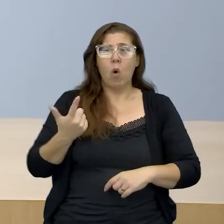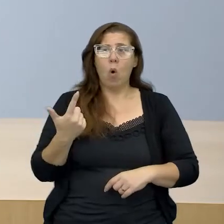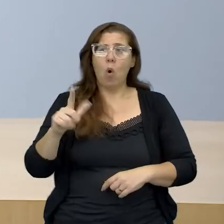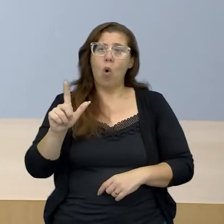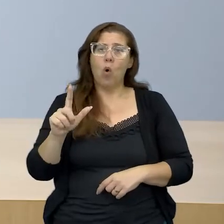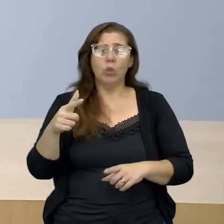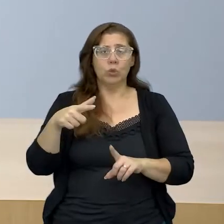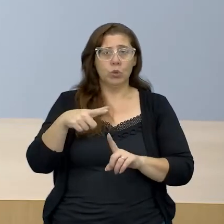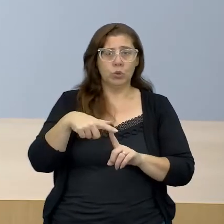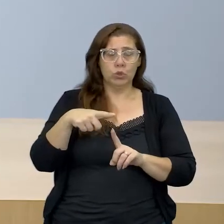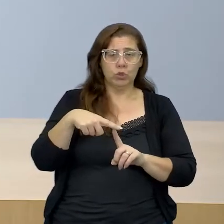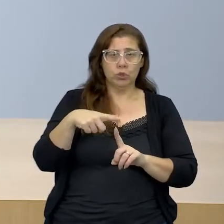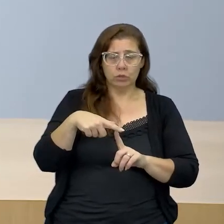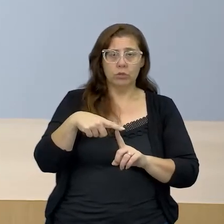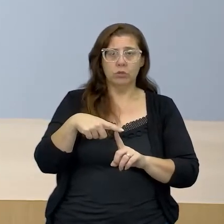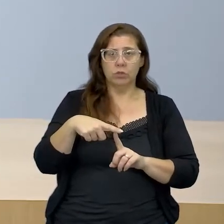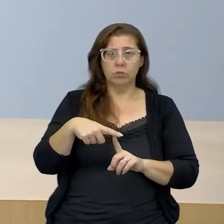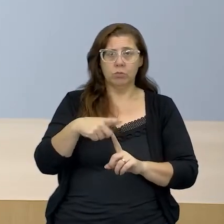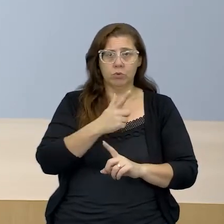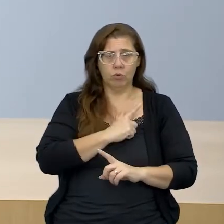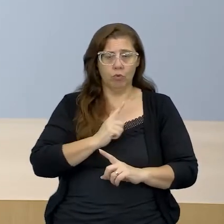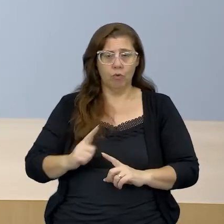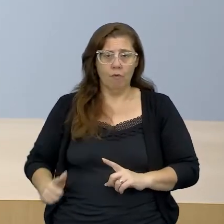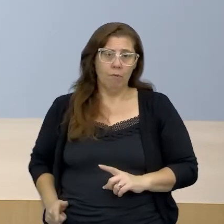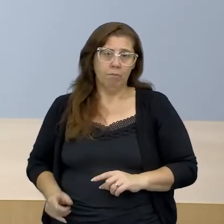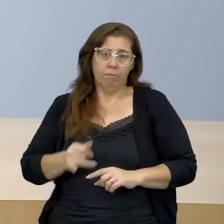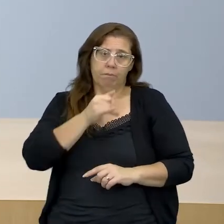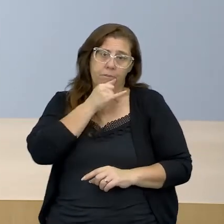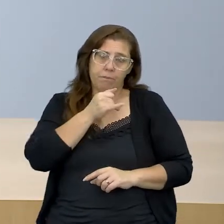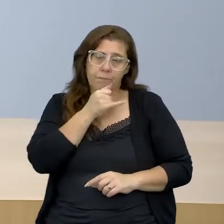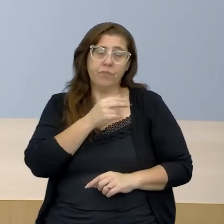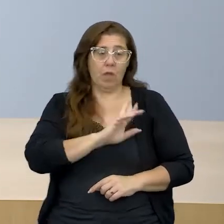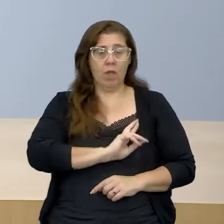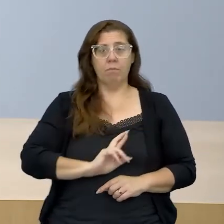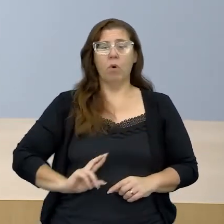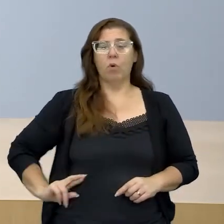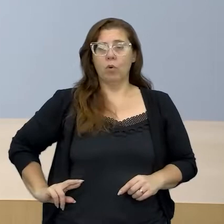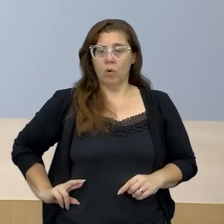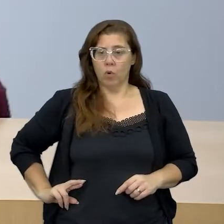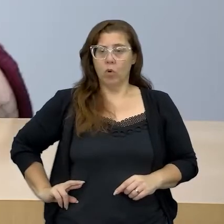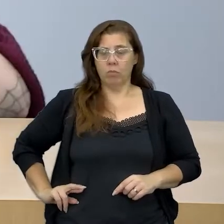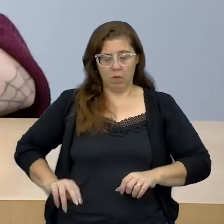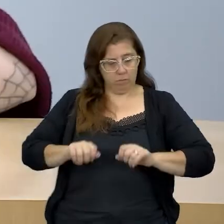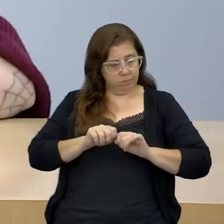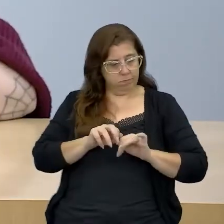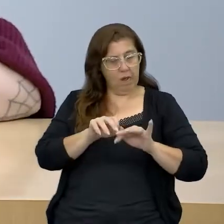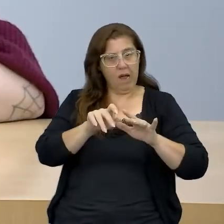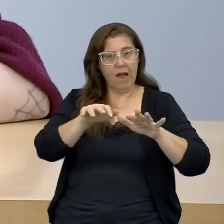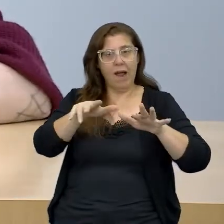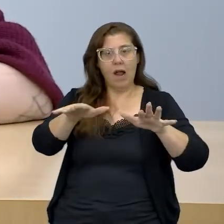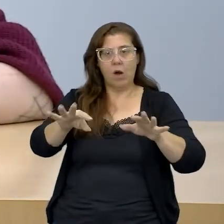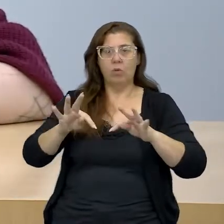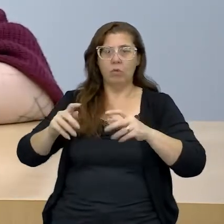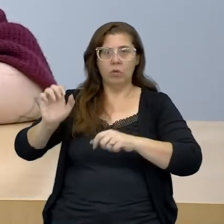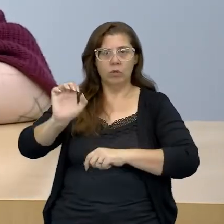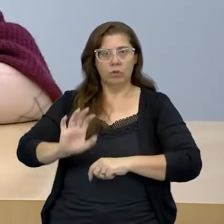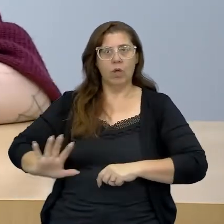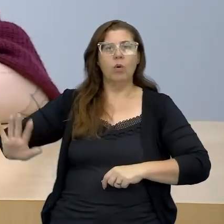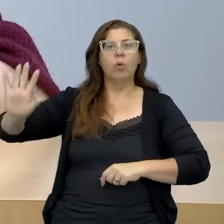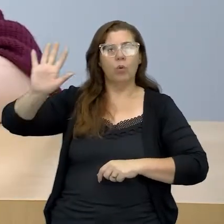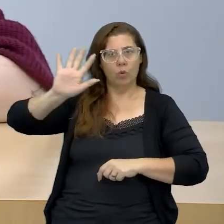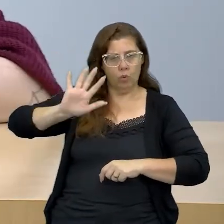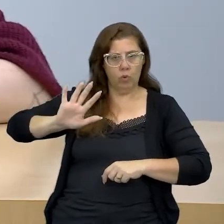tipos de poder político, como, por exemplo, as repúblicas que vão se espalhando, né, por toda a Europa,